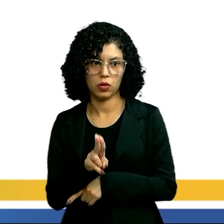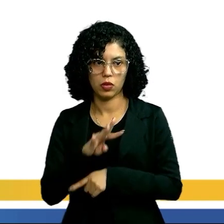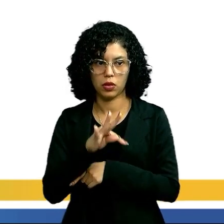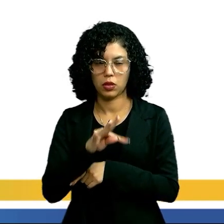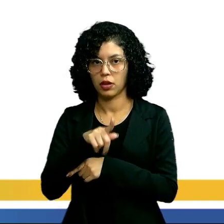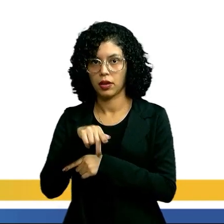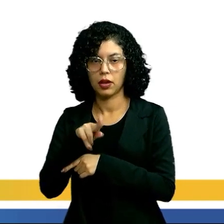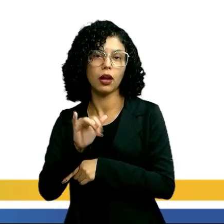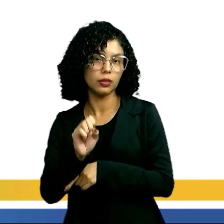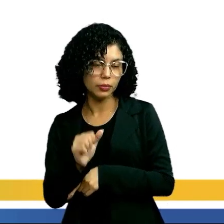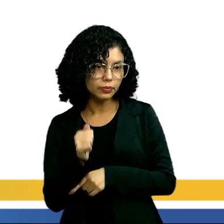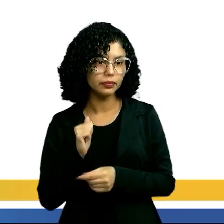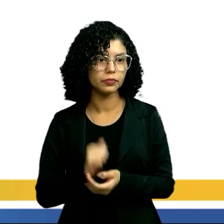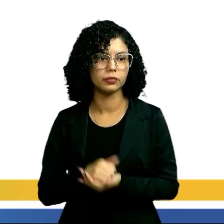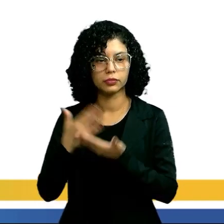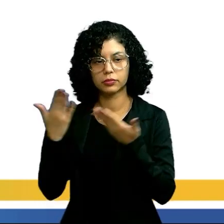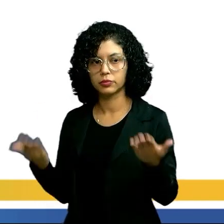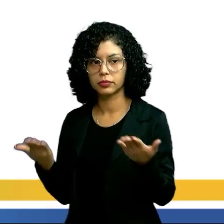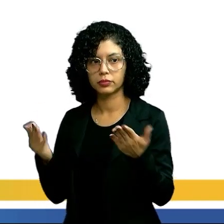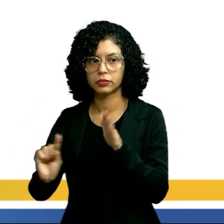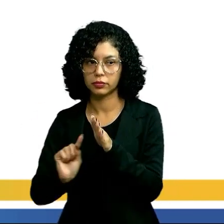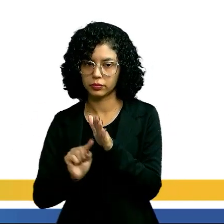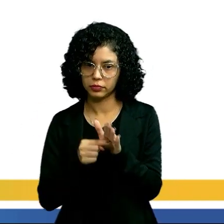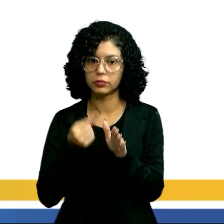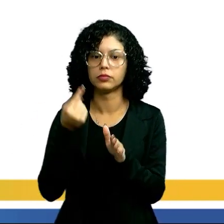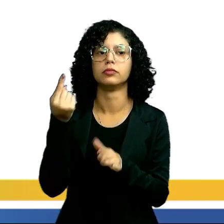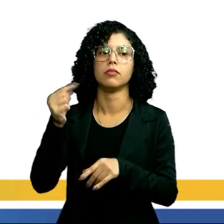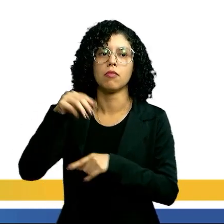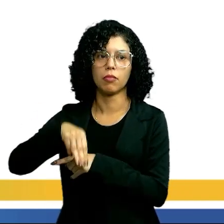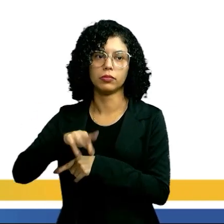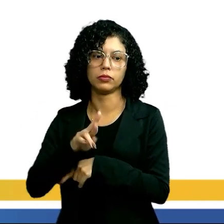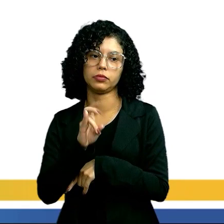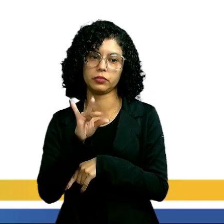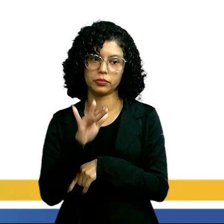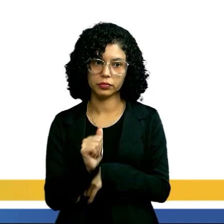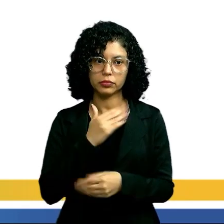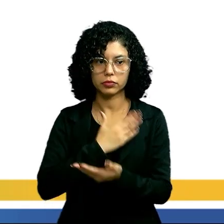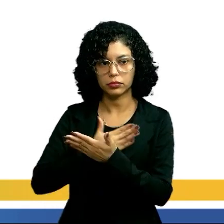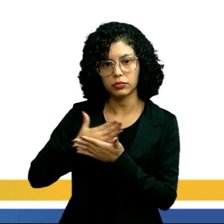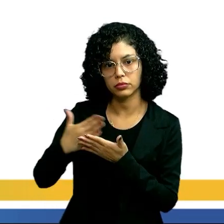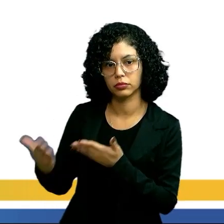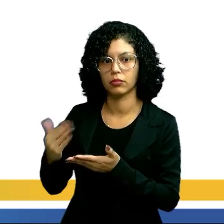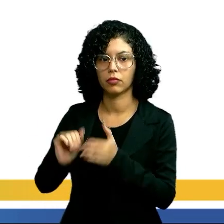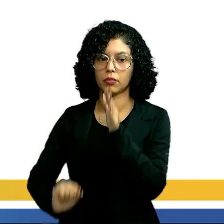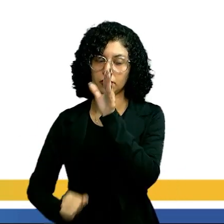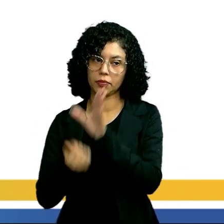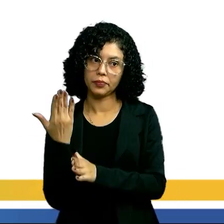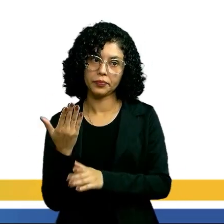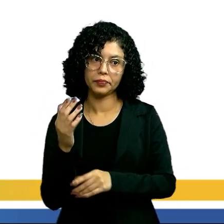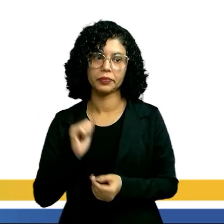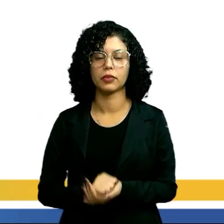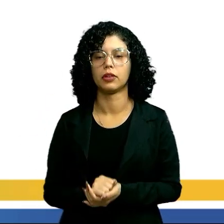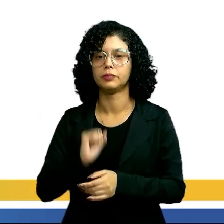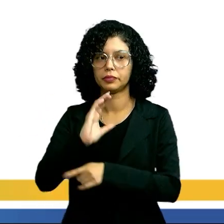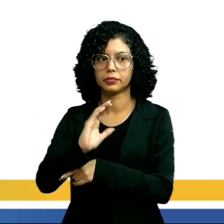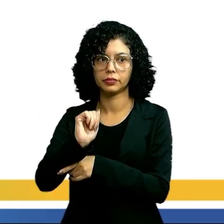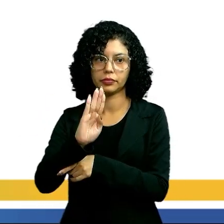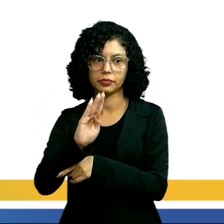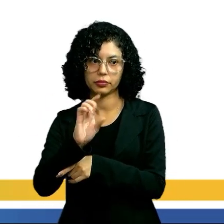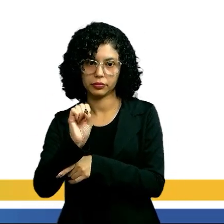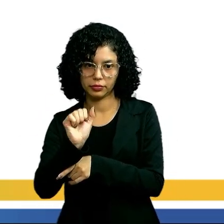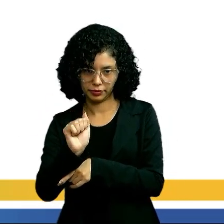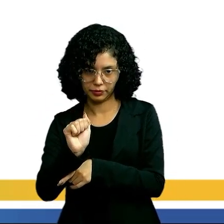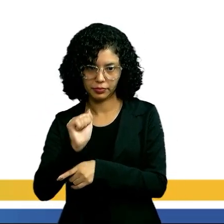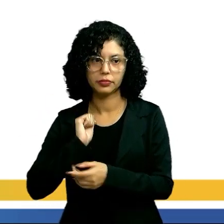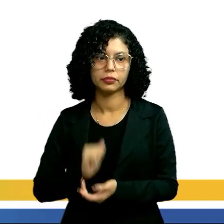tágmas. Então, os primeiros metâmeros, os iniciais, vai dar origem à cabeça desse